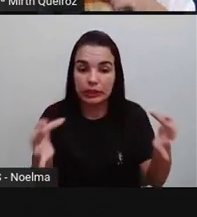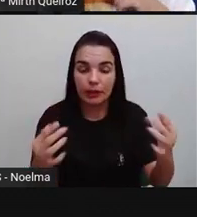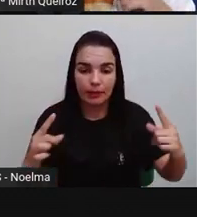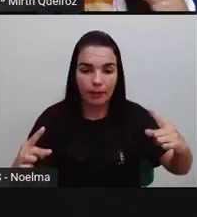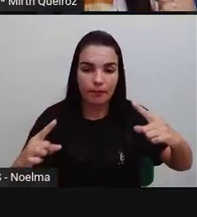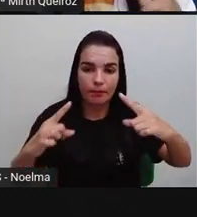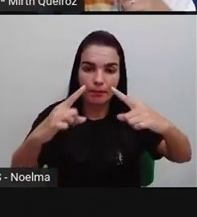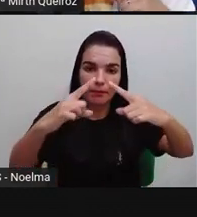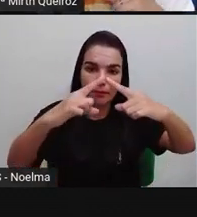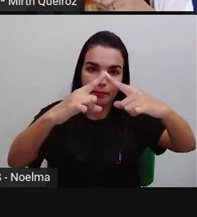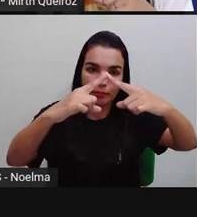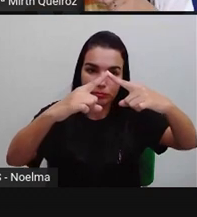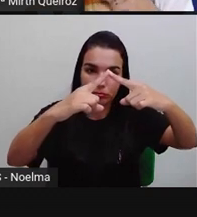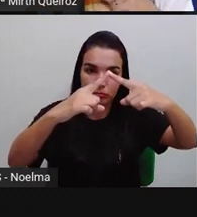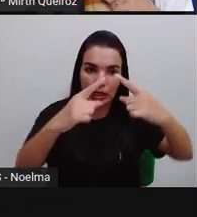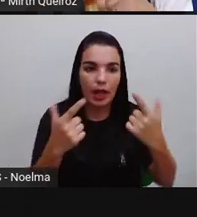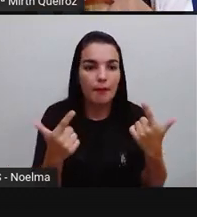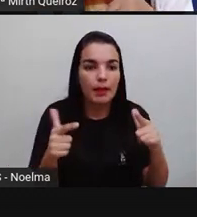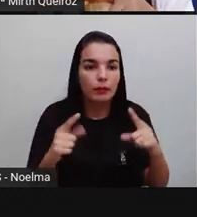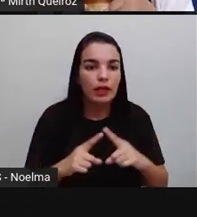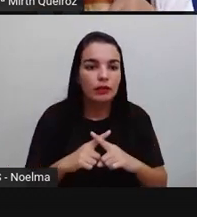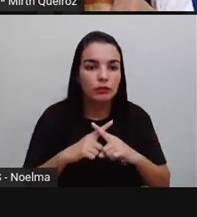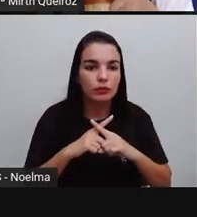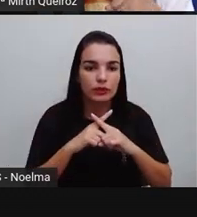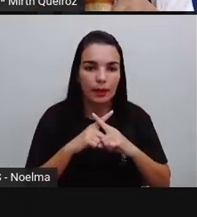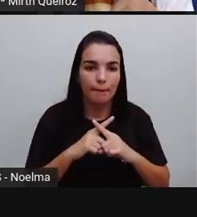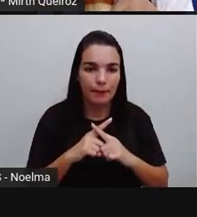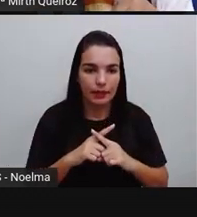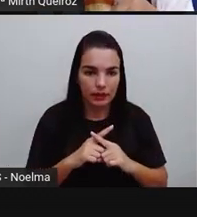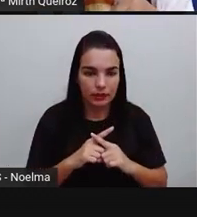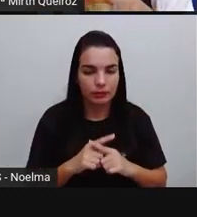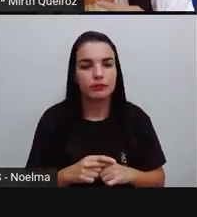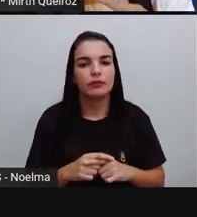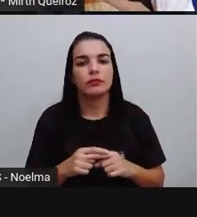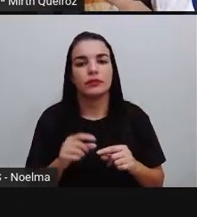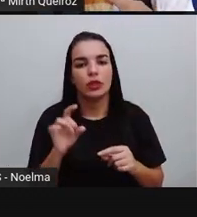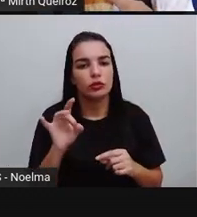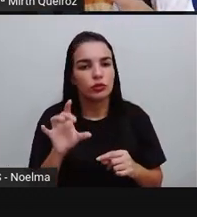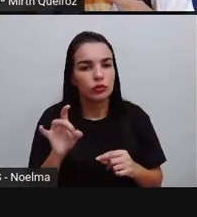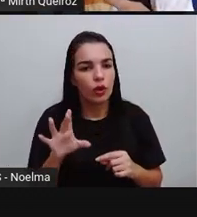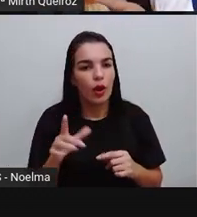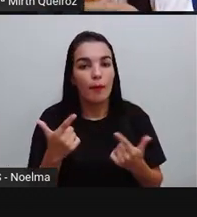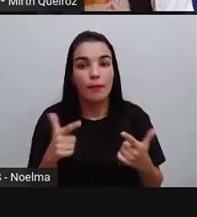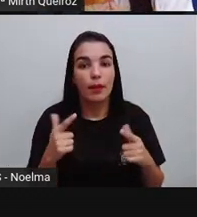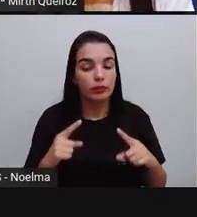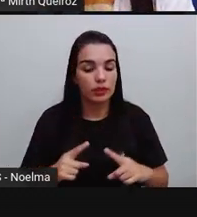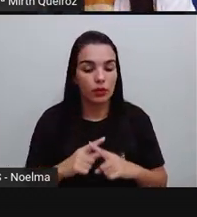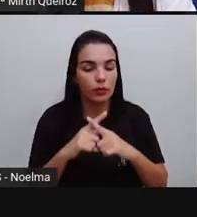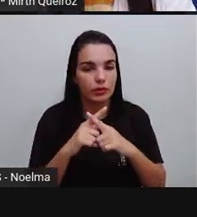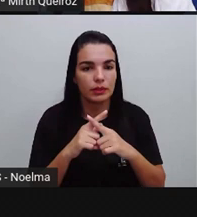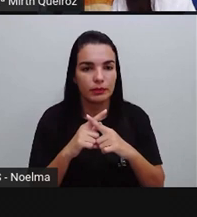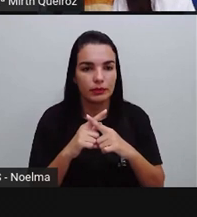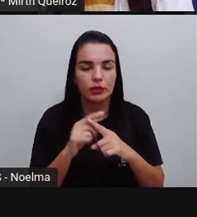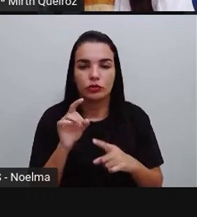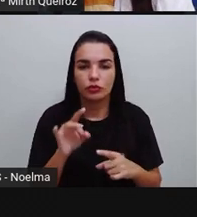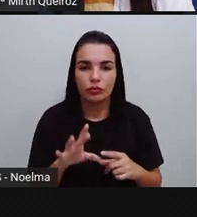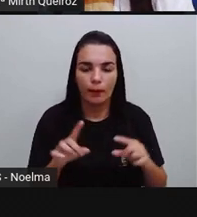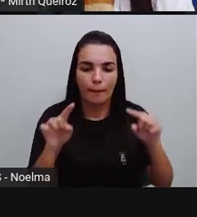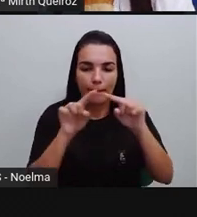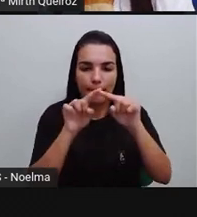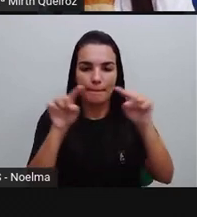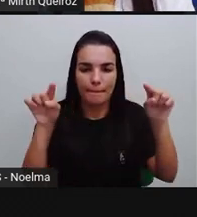de cada ponto aí nós temos apenas um encontro de dois segmentos de retas e esses segmentos de retas eles não se cruzam, certo?